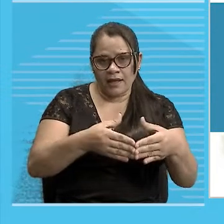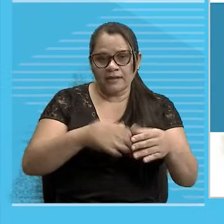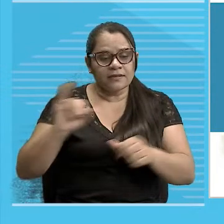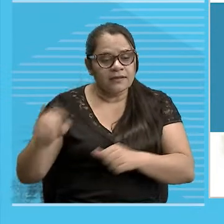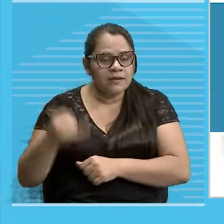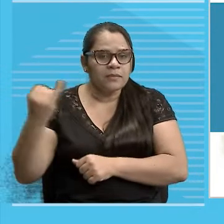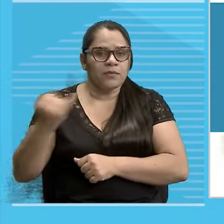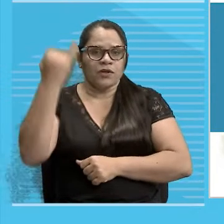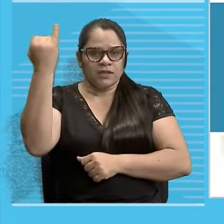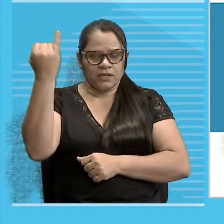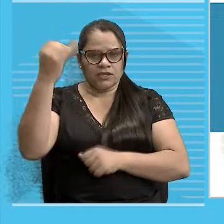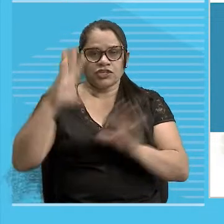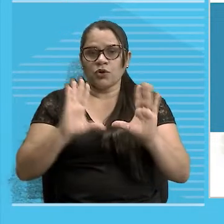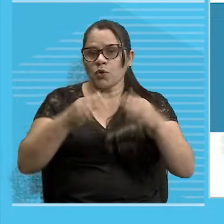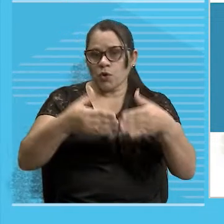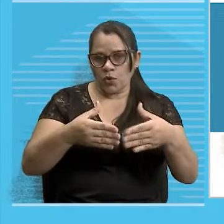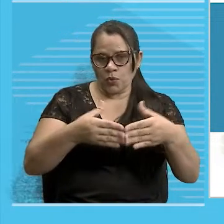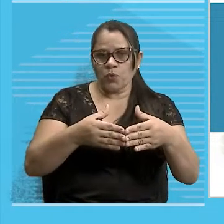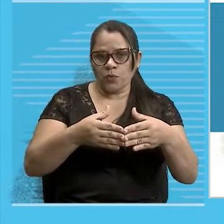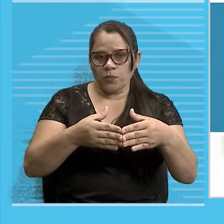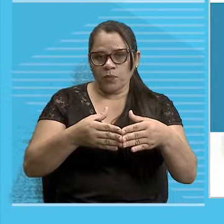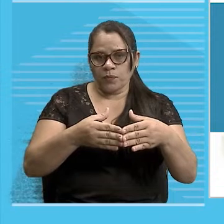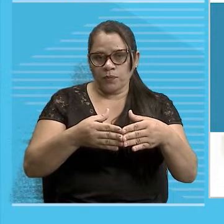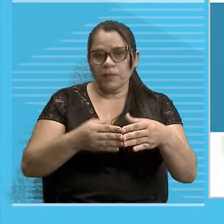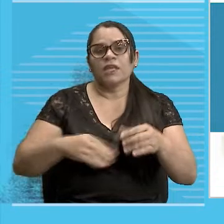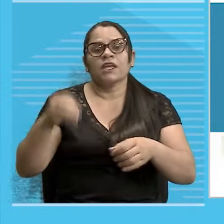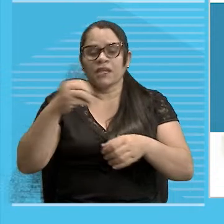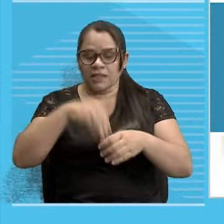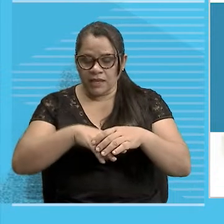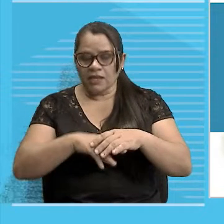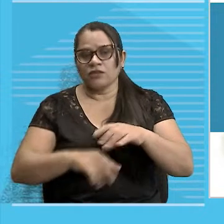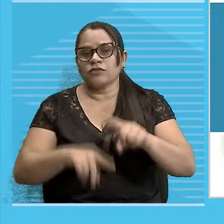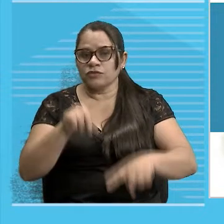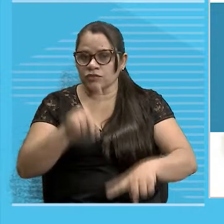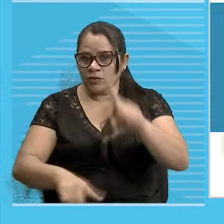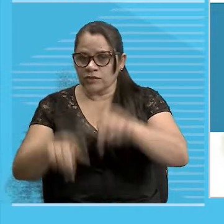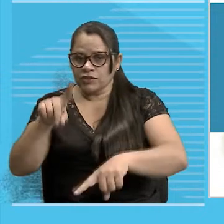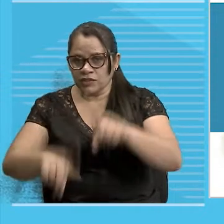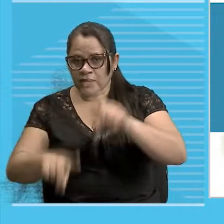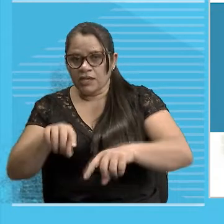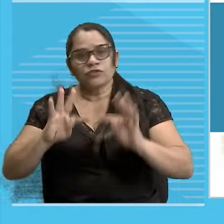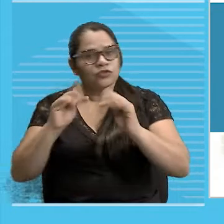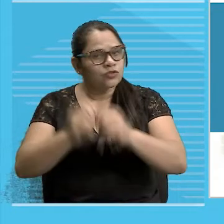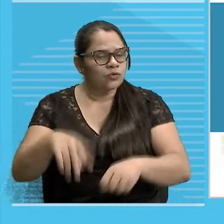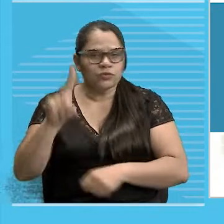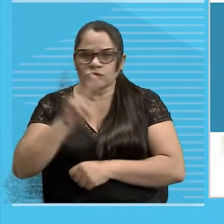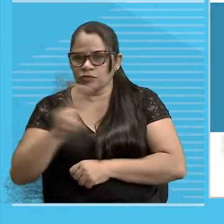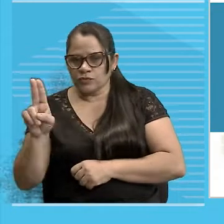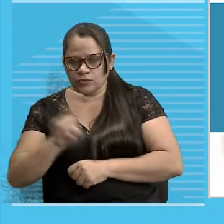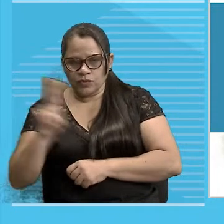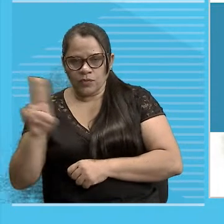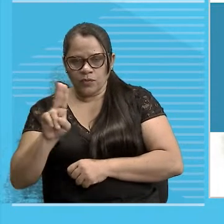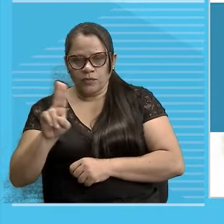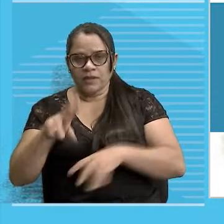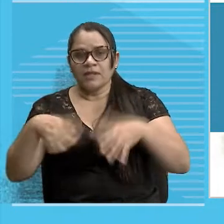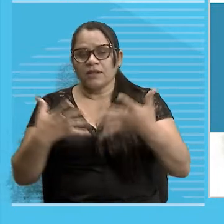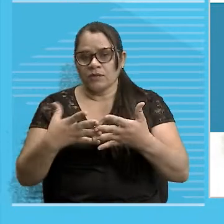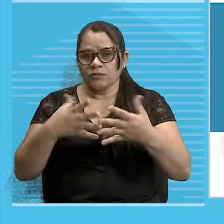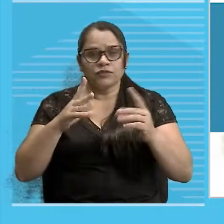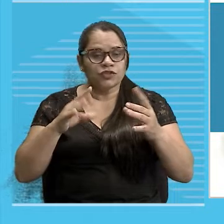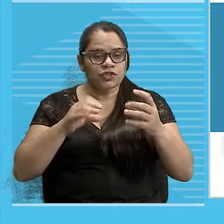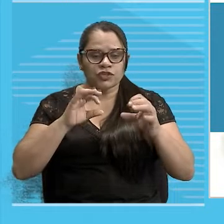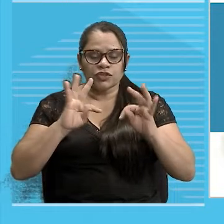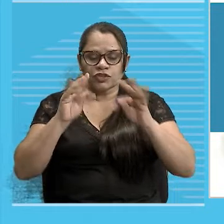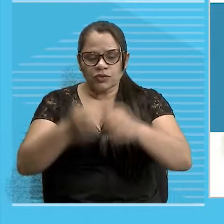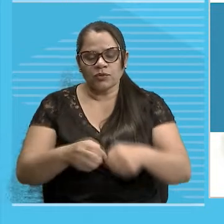importante É uma classe que vai dar nome a todos os seres E como isso é importante nos gêneros, o discurso, né? Todas as conversas, quando